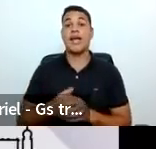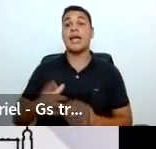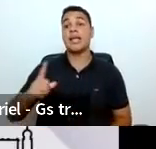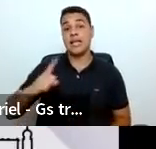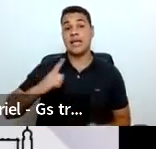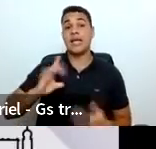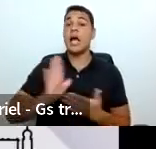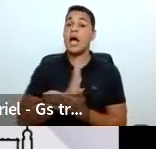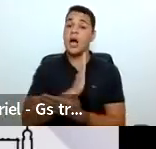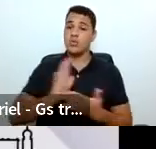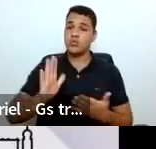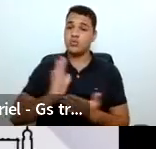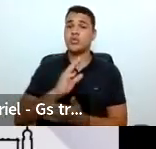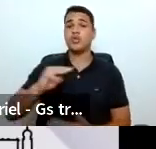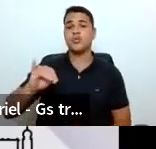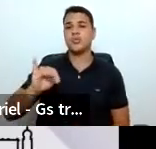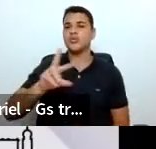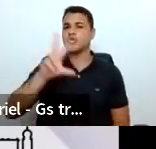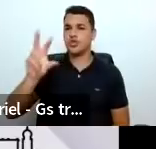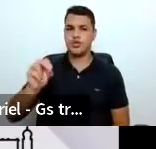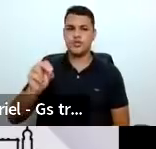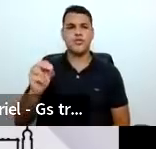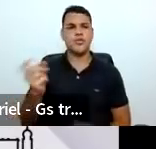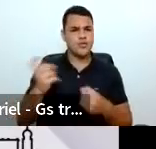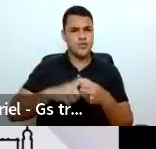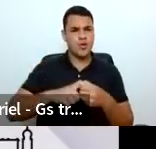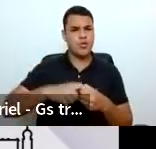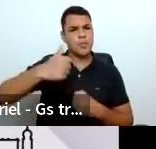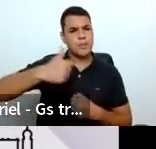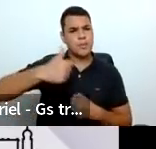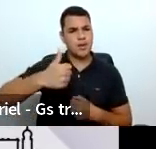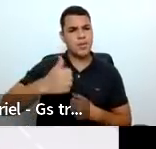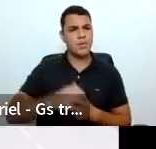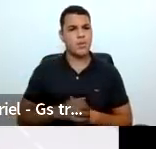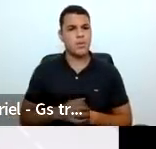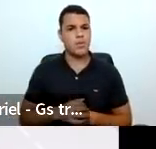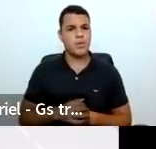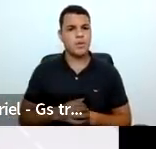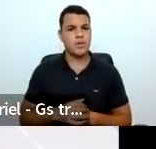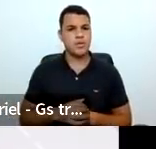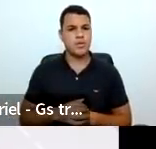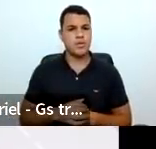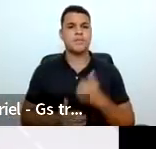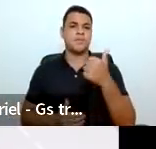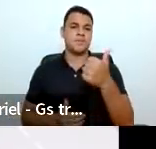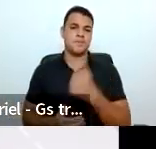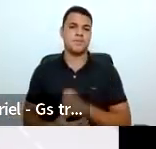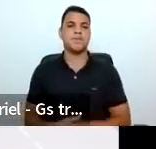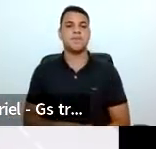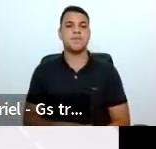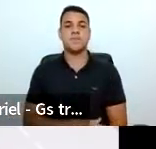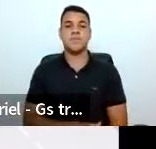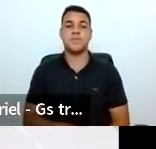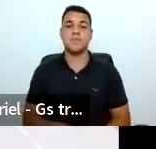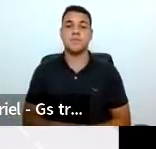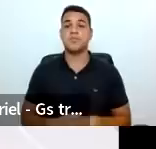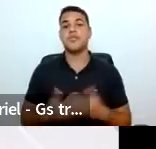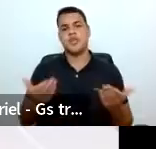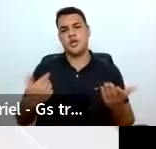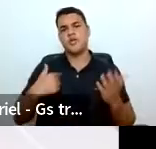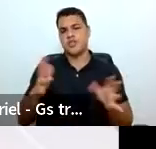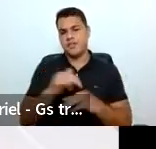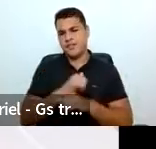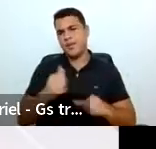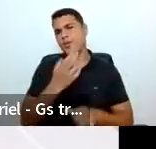razões. Lá no início, por favor, a primeira tela, vamos lá. Isso. Bom, já falei, meu